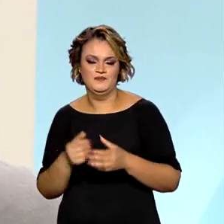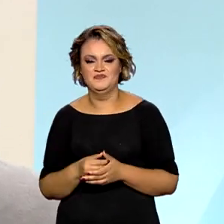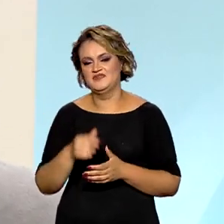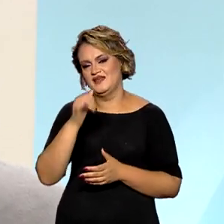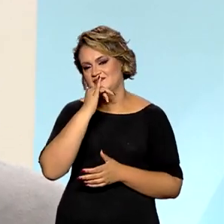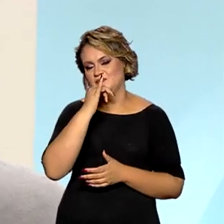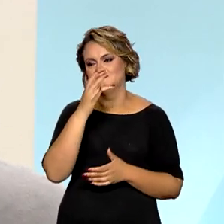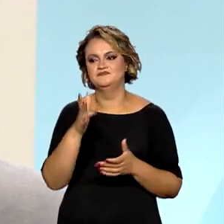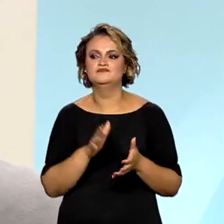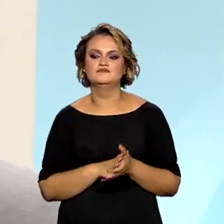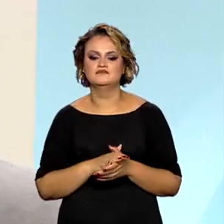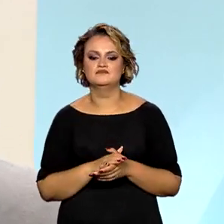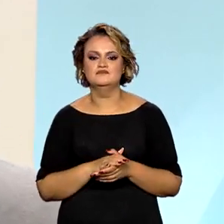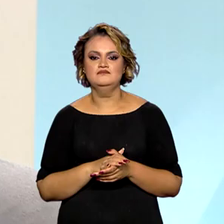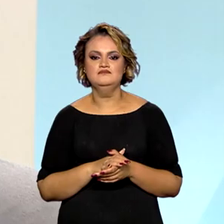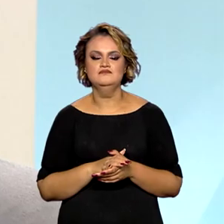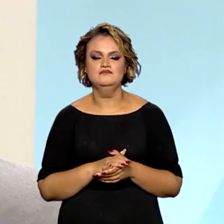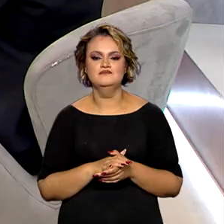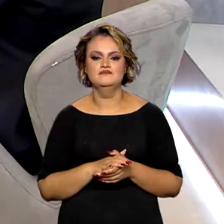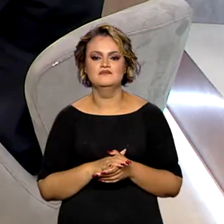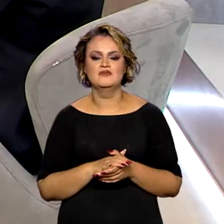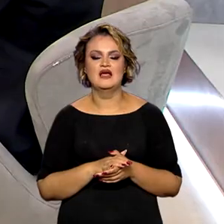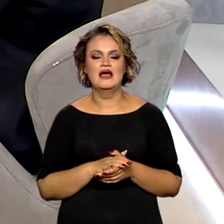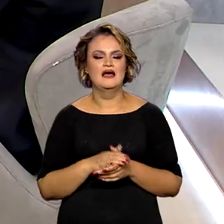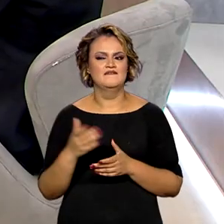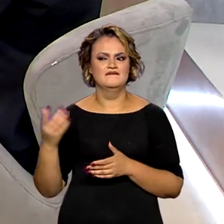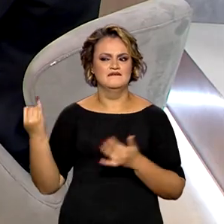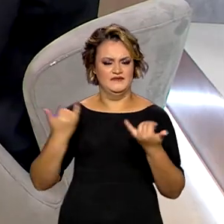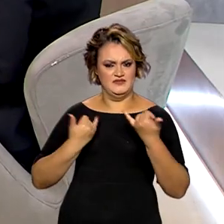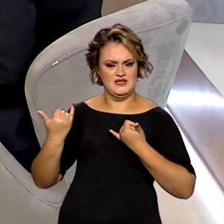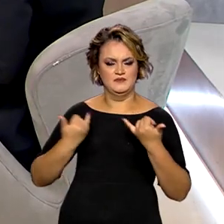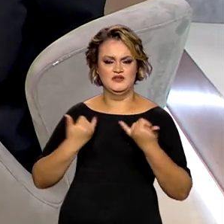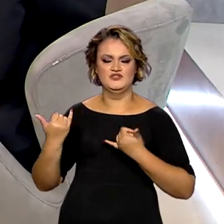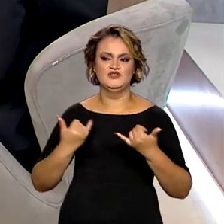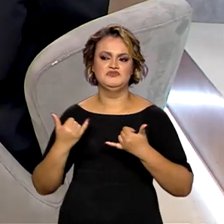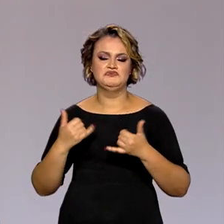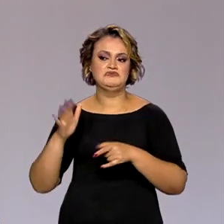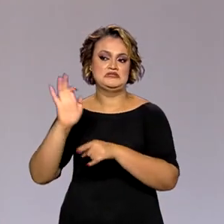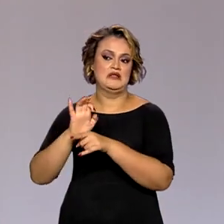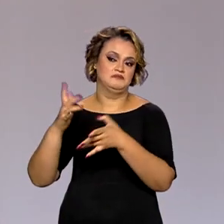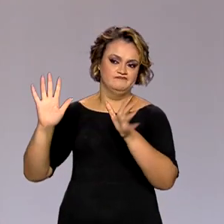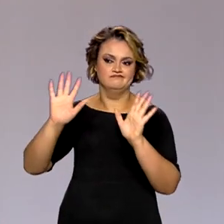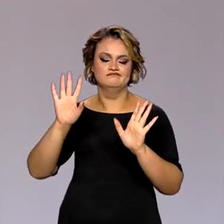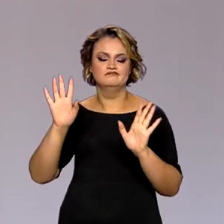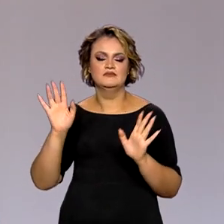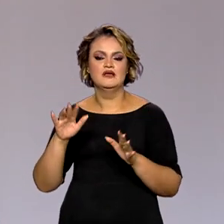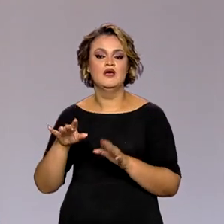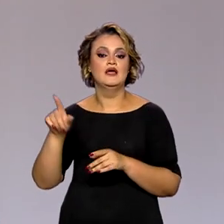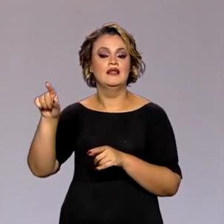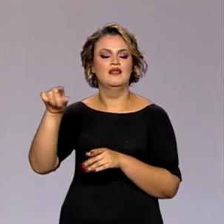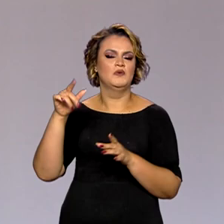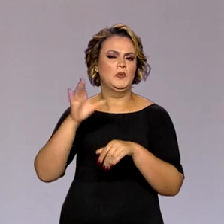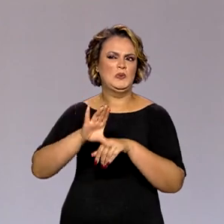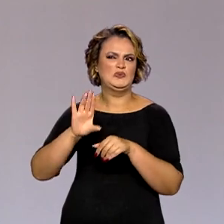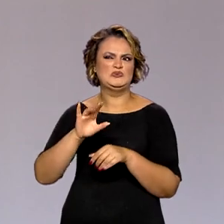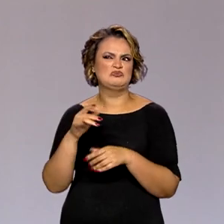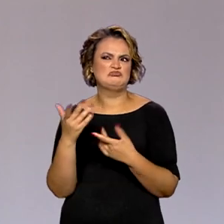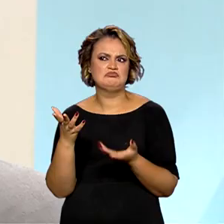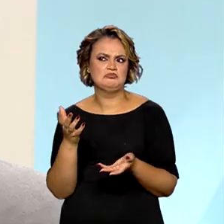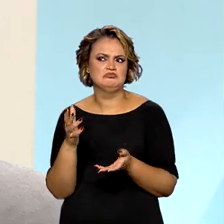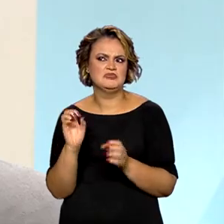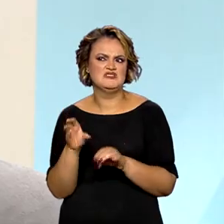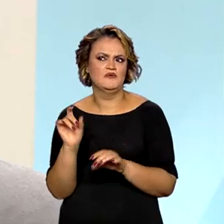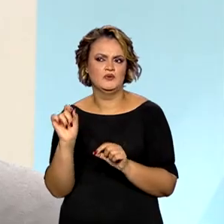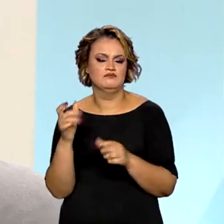te dar um exemplo claro. A gente recebeu os relatos de um estado específico de um curso, eu não me lembro qual que era o